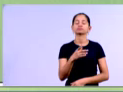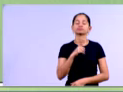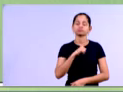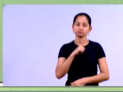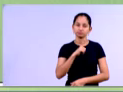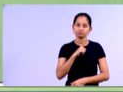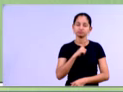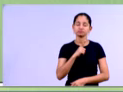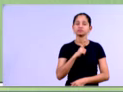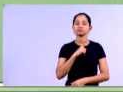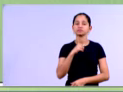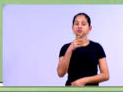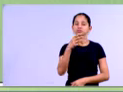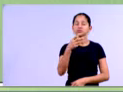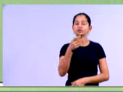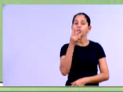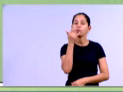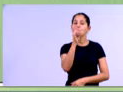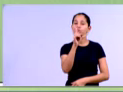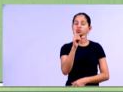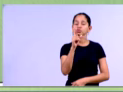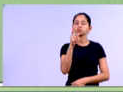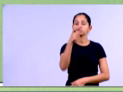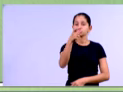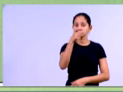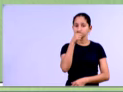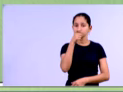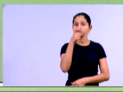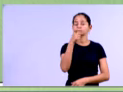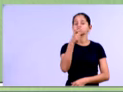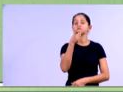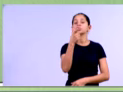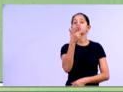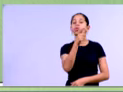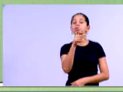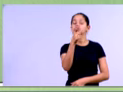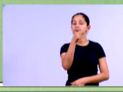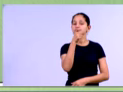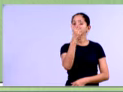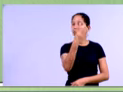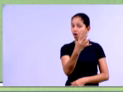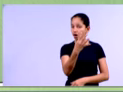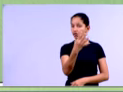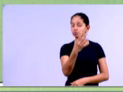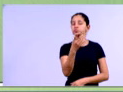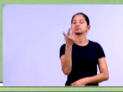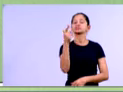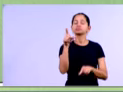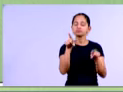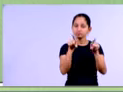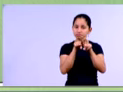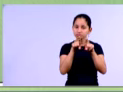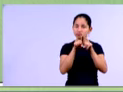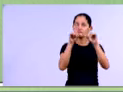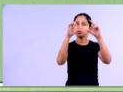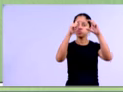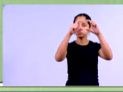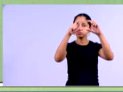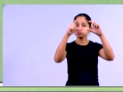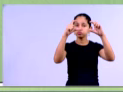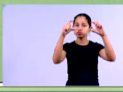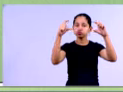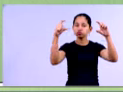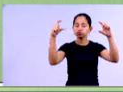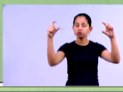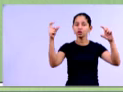número que nós temos na equação, vezes o fator que nós encontramos, né, o X4, o número de 0,33 vezes o